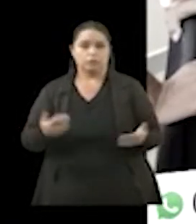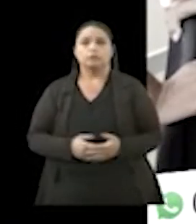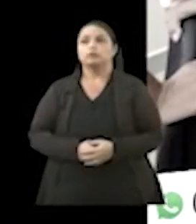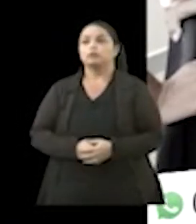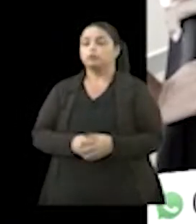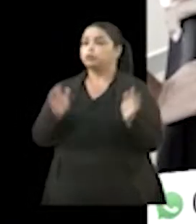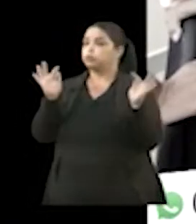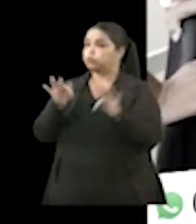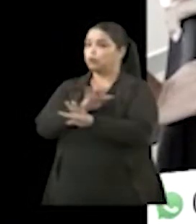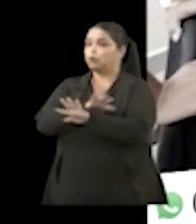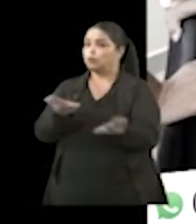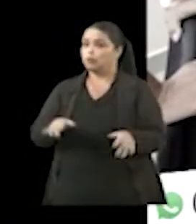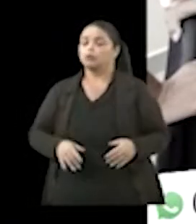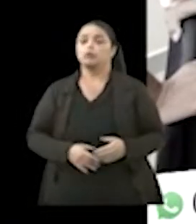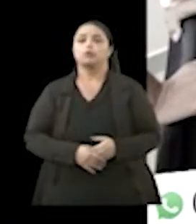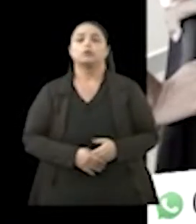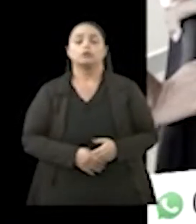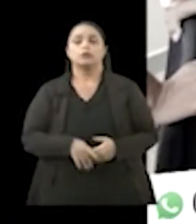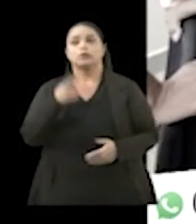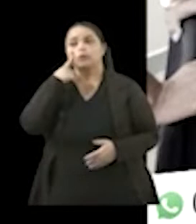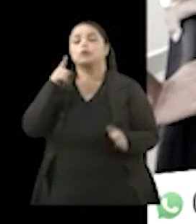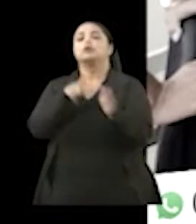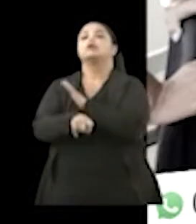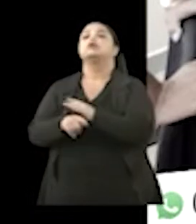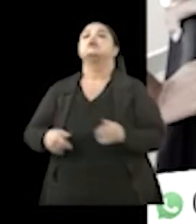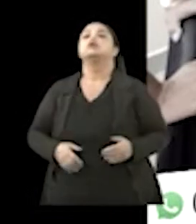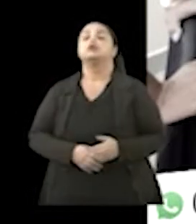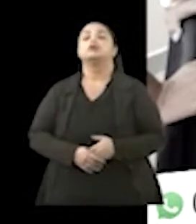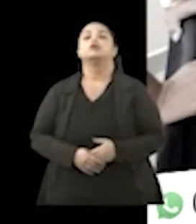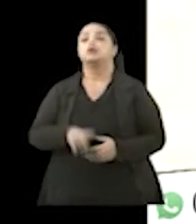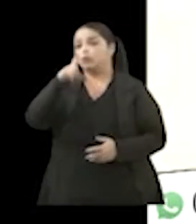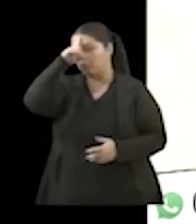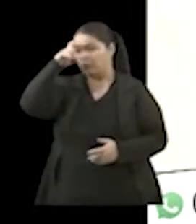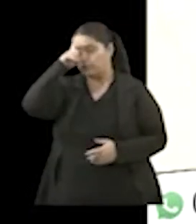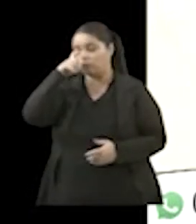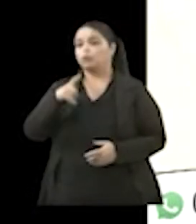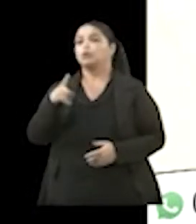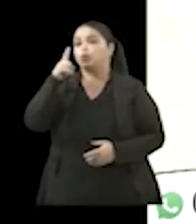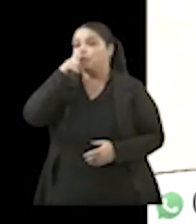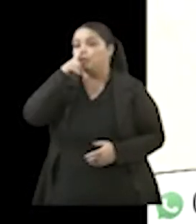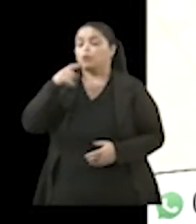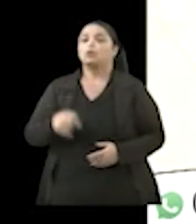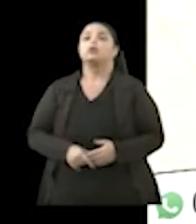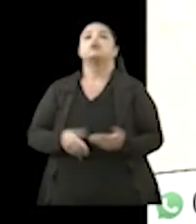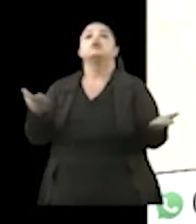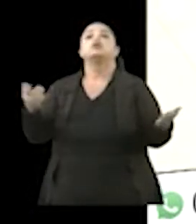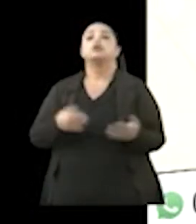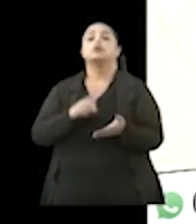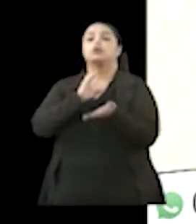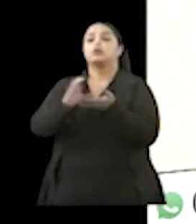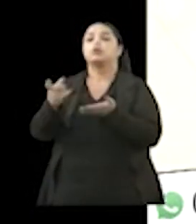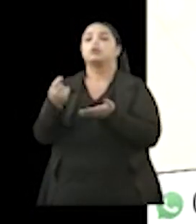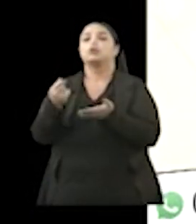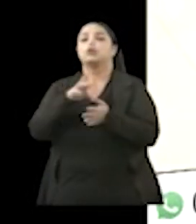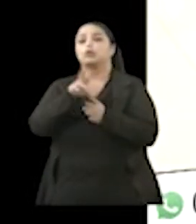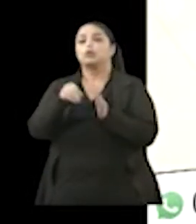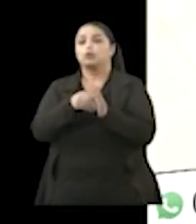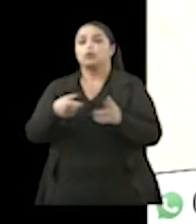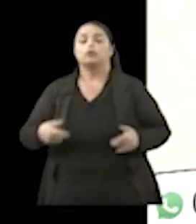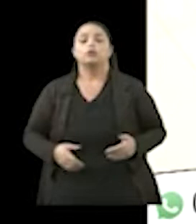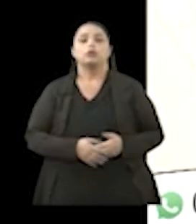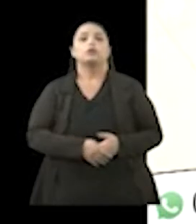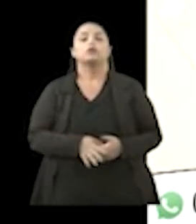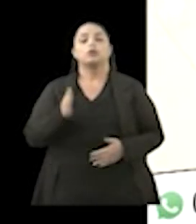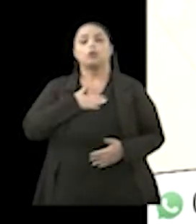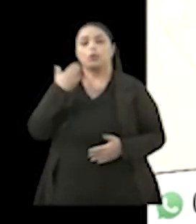corretamente em 2021. Eu vim perguntar para a diretoria, secretário, o foi investido de todas as nossas emendas. E